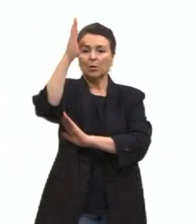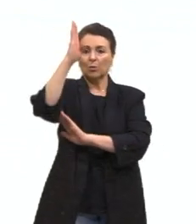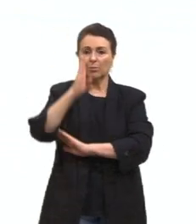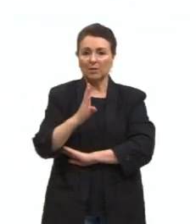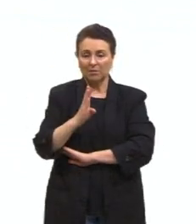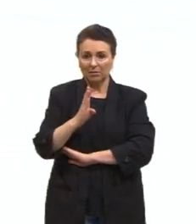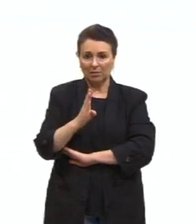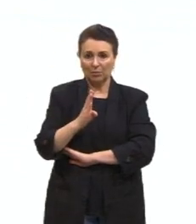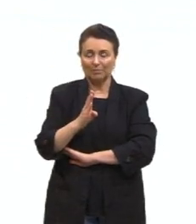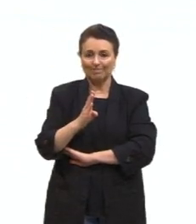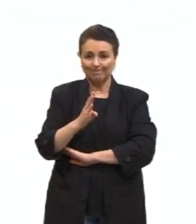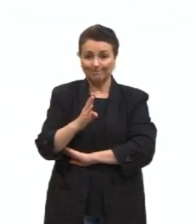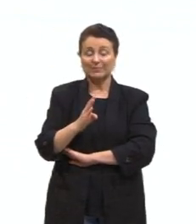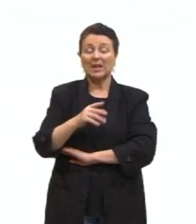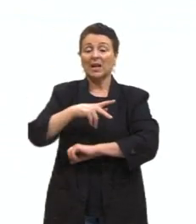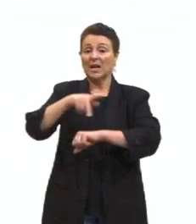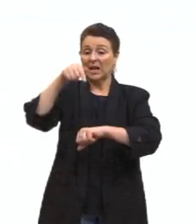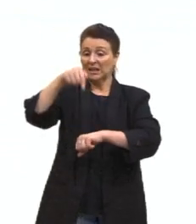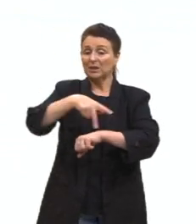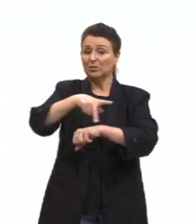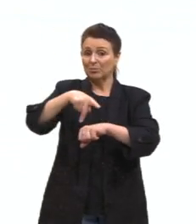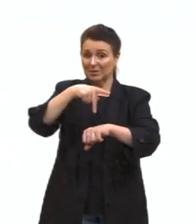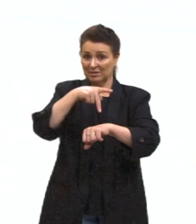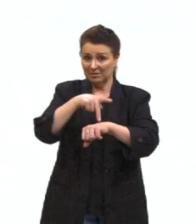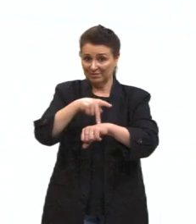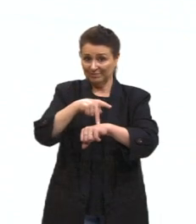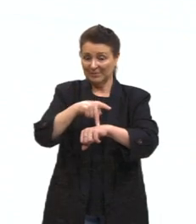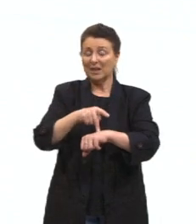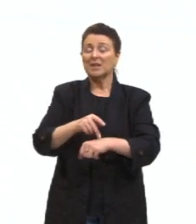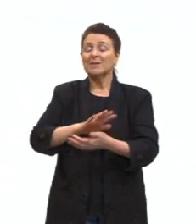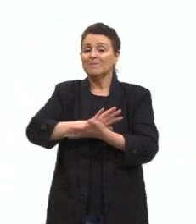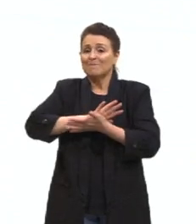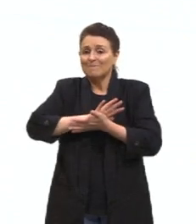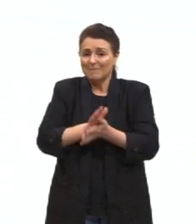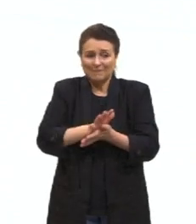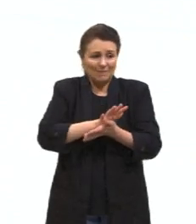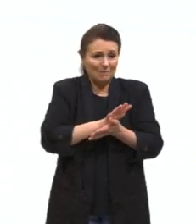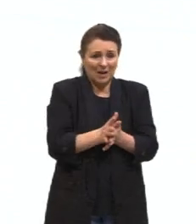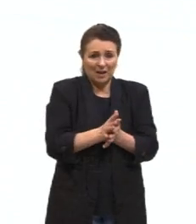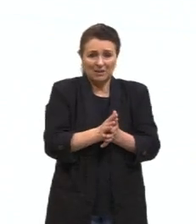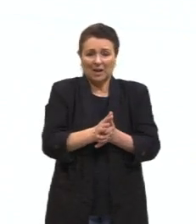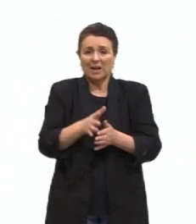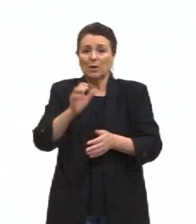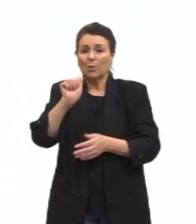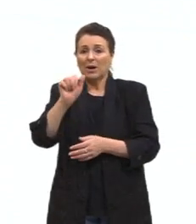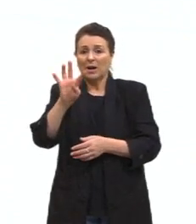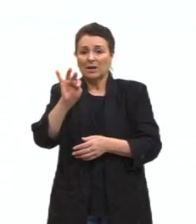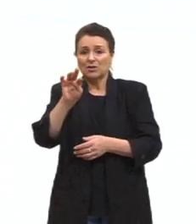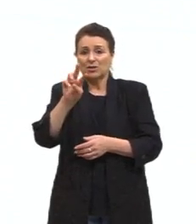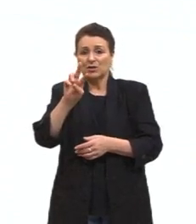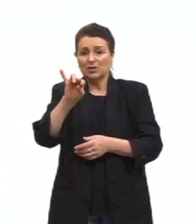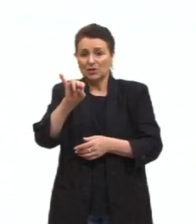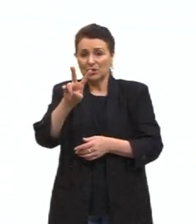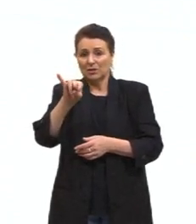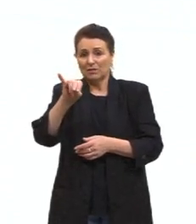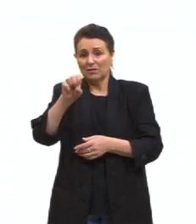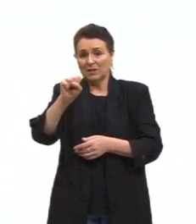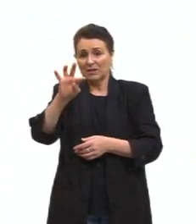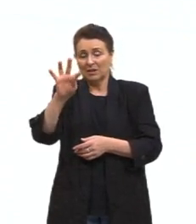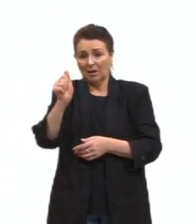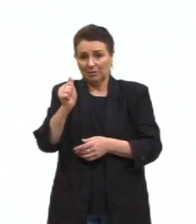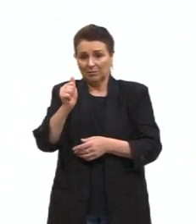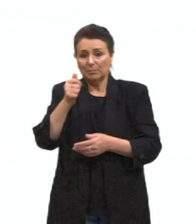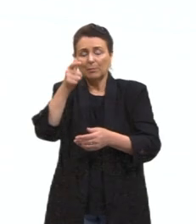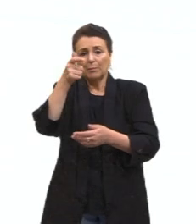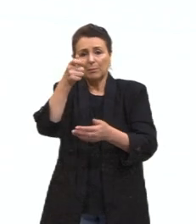que mais matam ativistas, dentre esses ativistas ambientais, indígenas, pessoas que estão lutando pelo seu direito